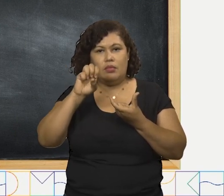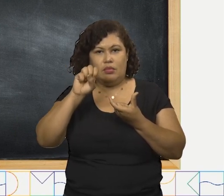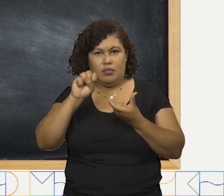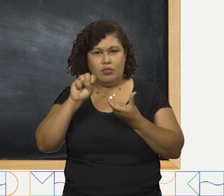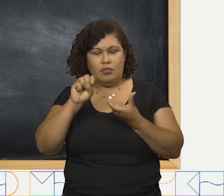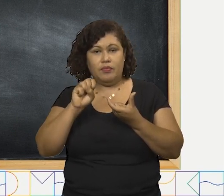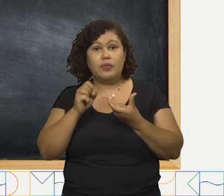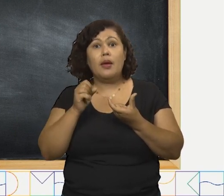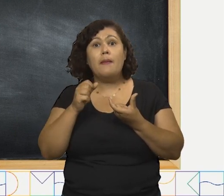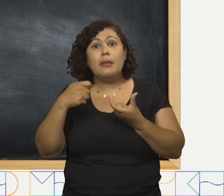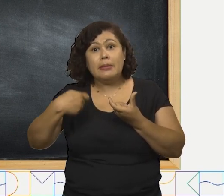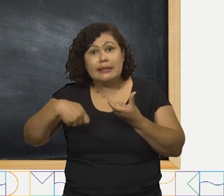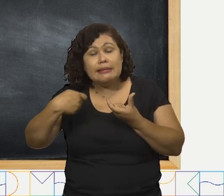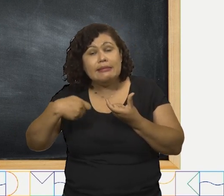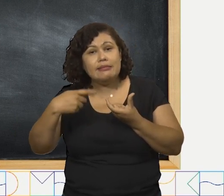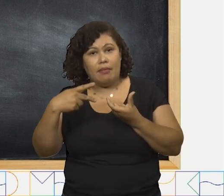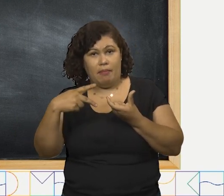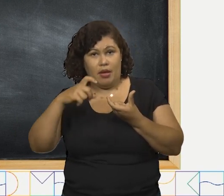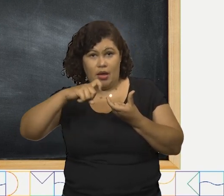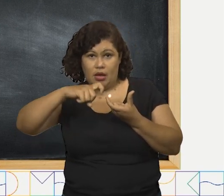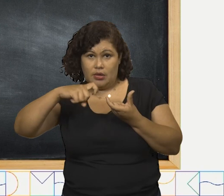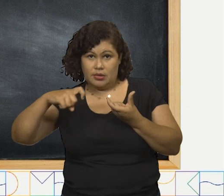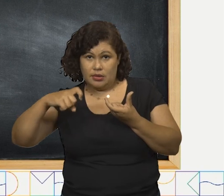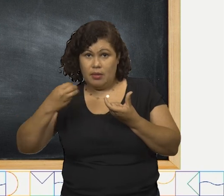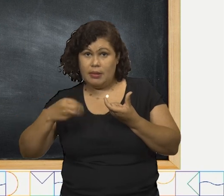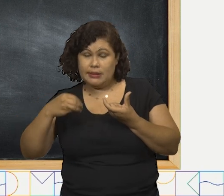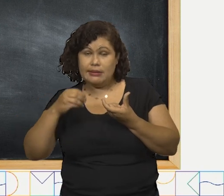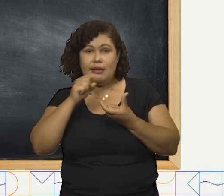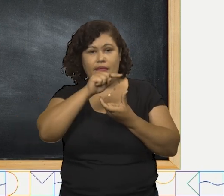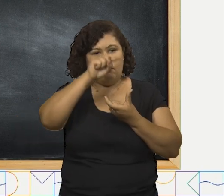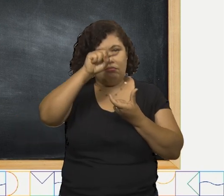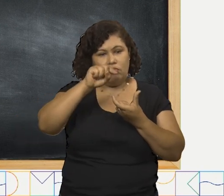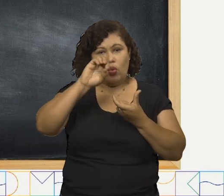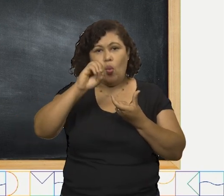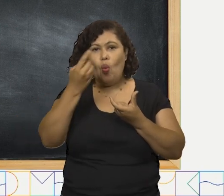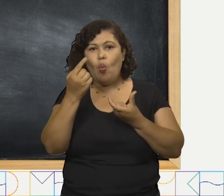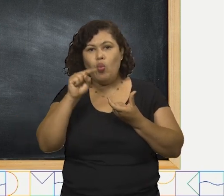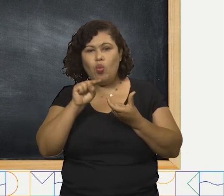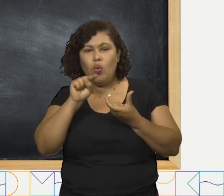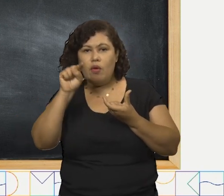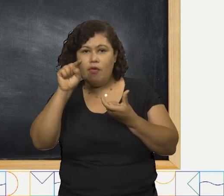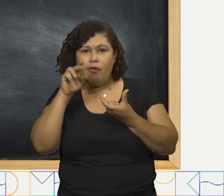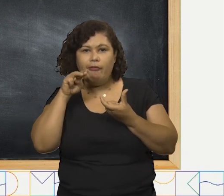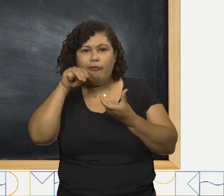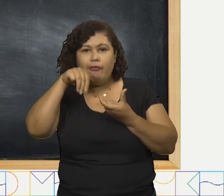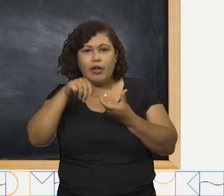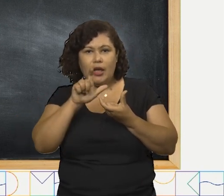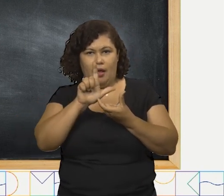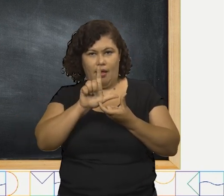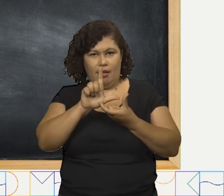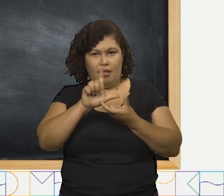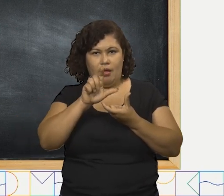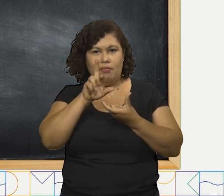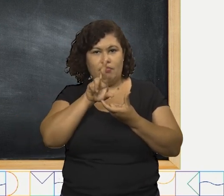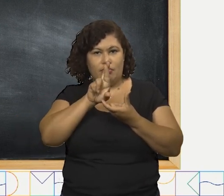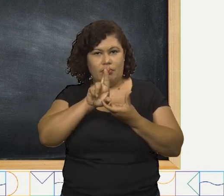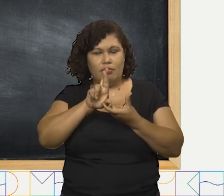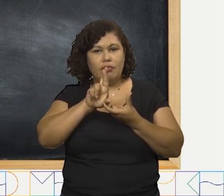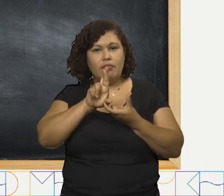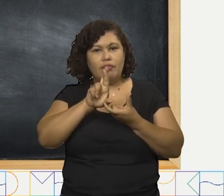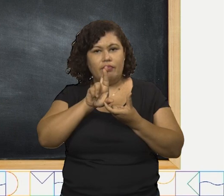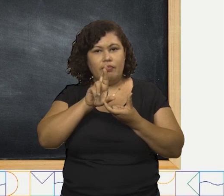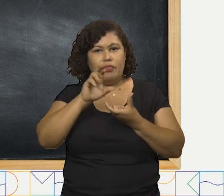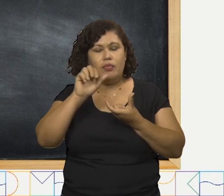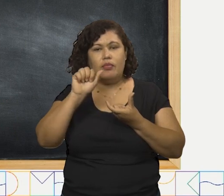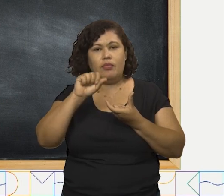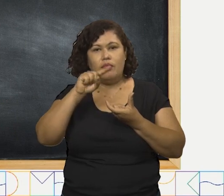paroxítonas são acentuadas quando terminam em L, R,